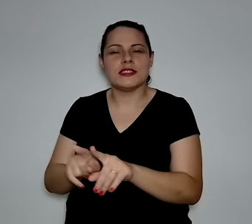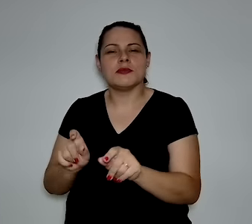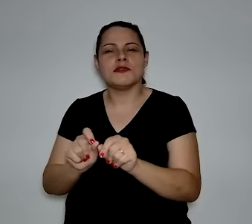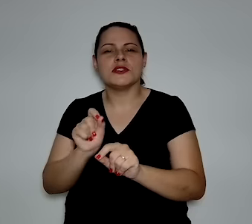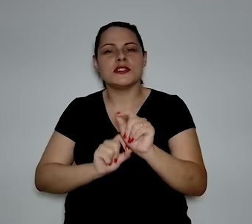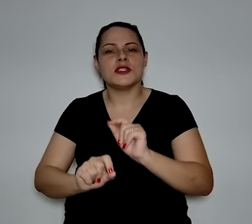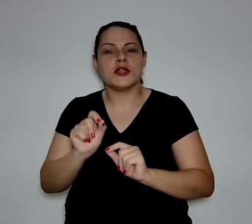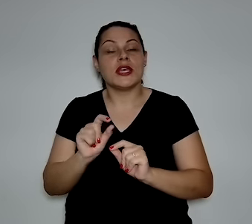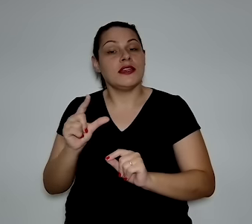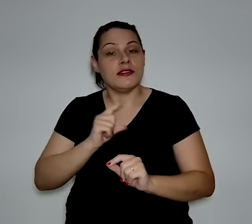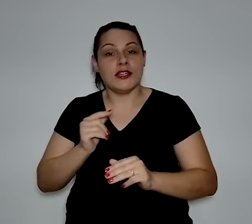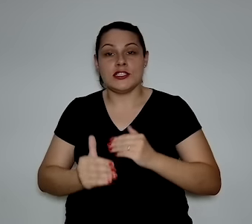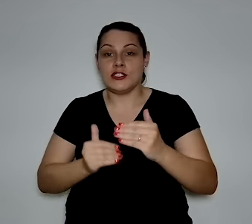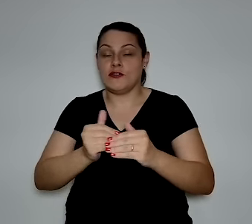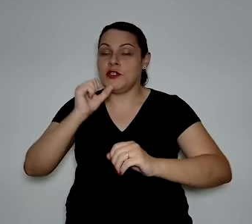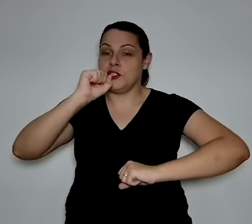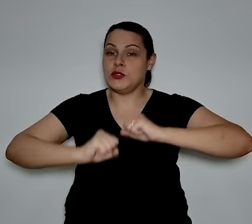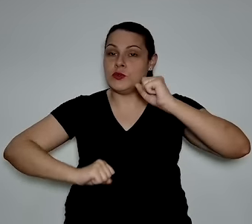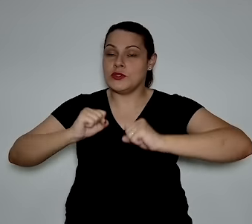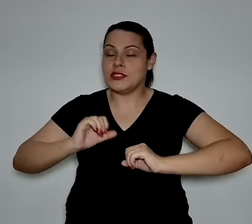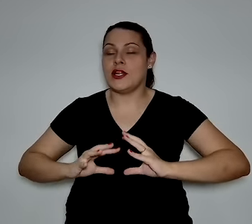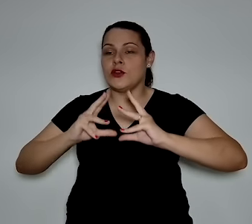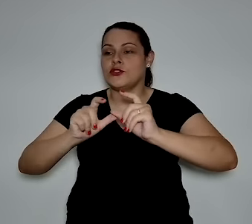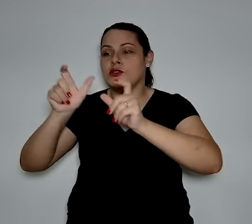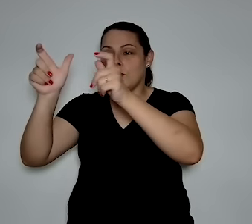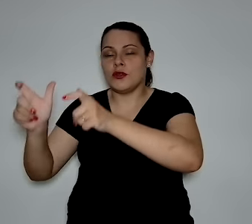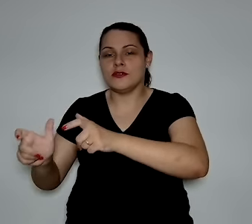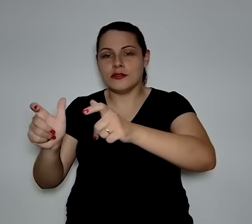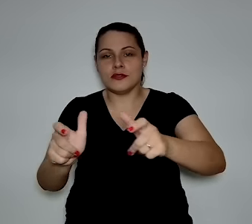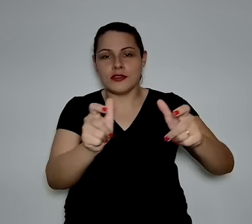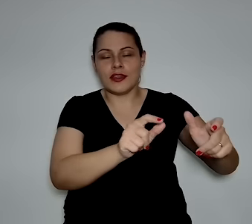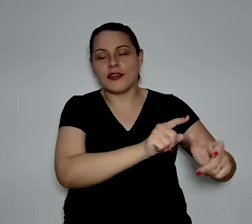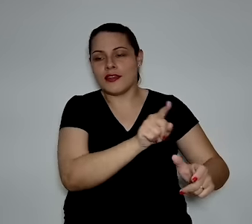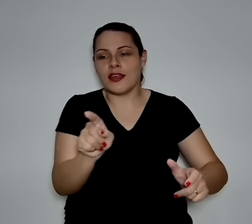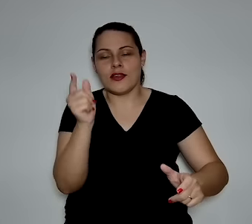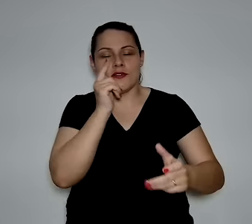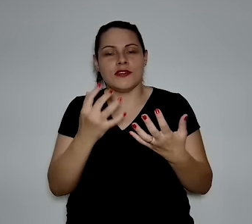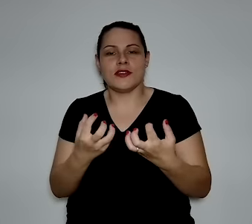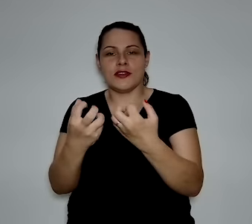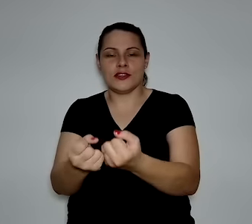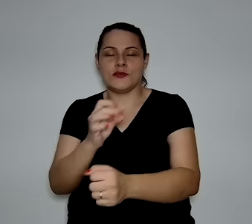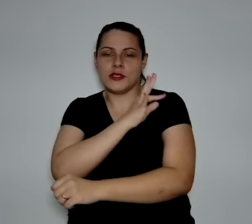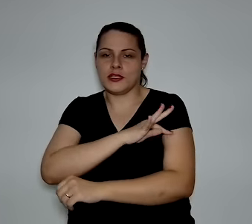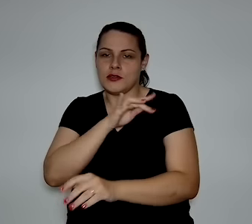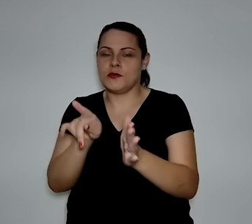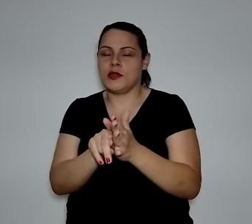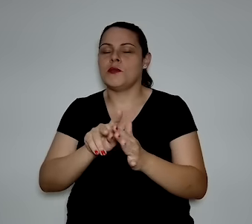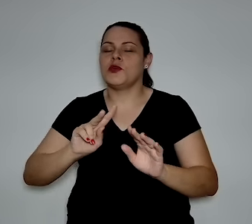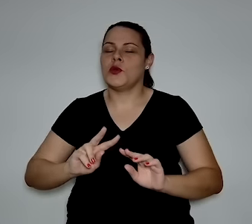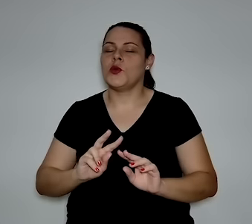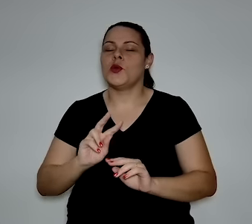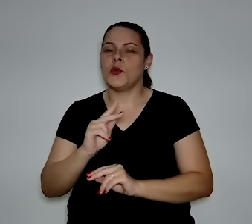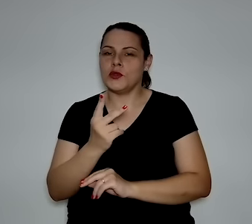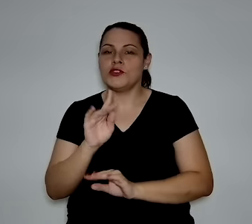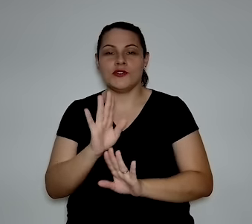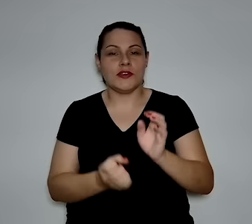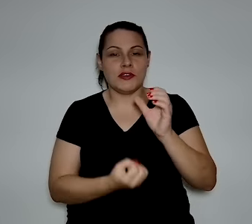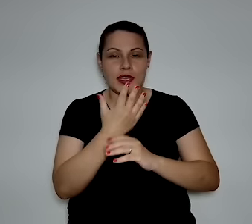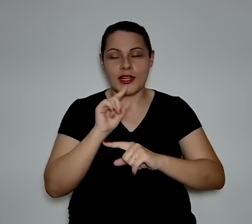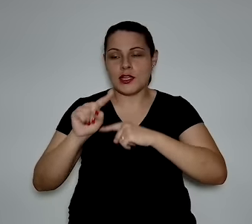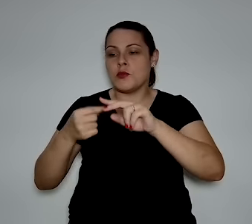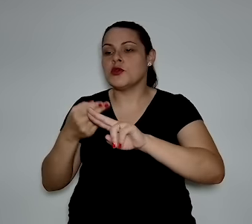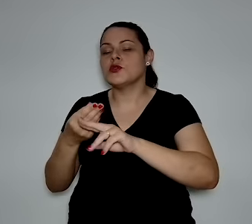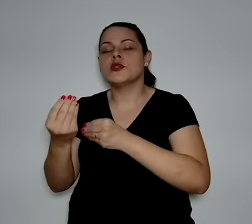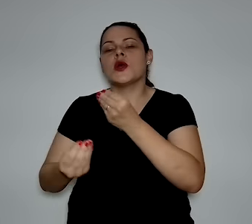projetos, é também ter o desenvolvimento industrial dessas indústrias para que elas consigam absorver tecnicamente o hidrogênio que vai ser